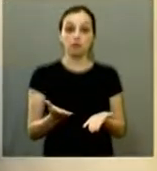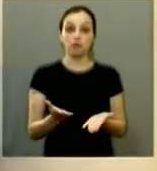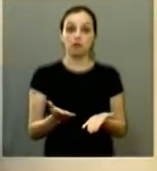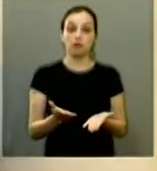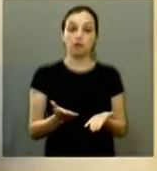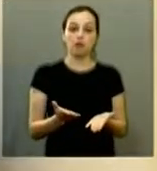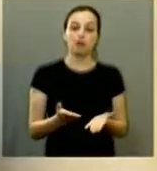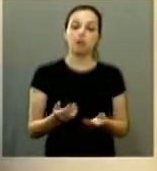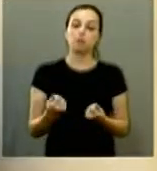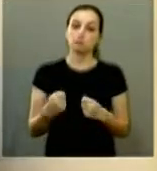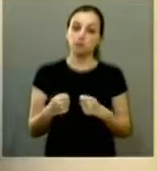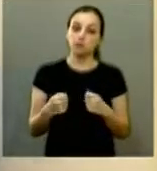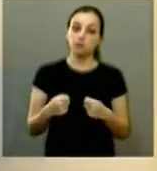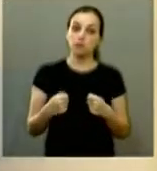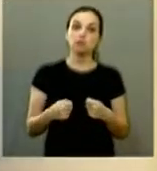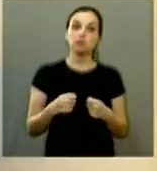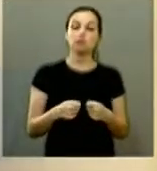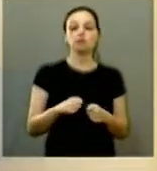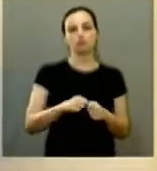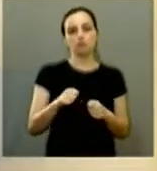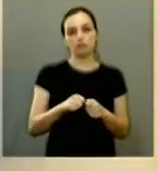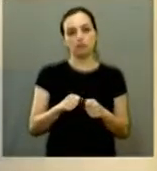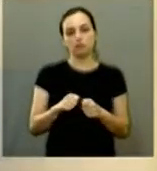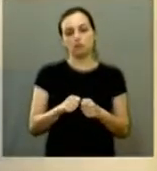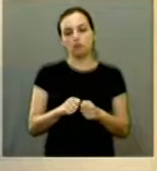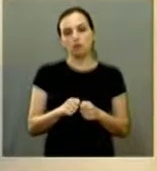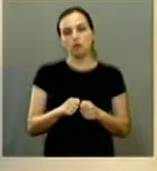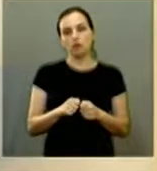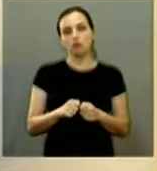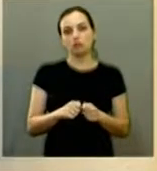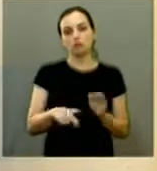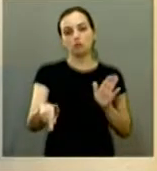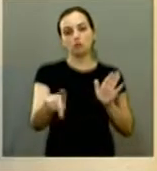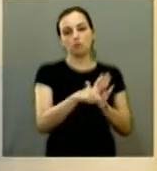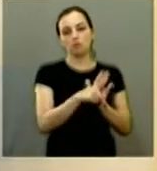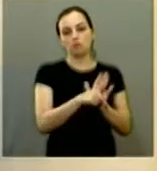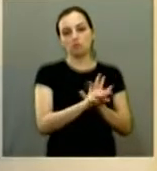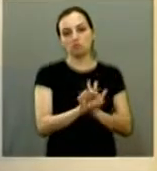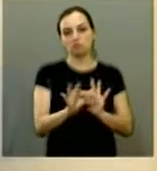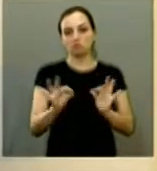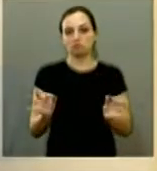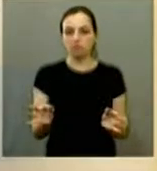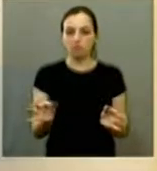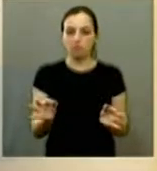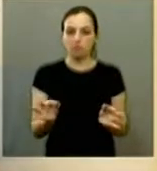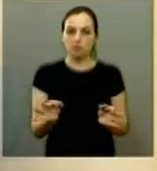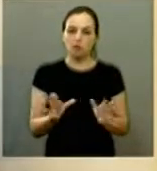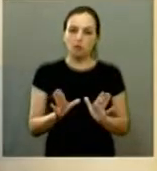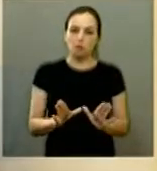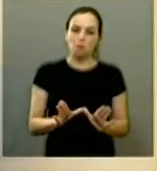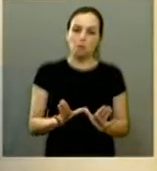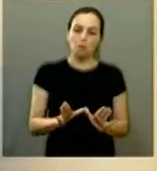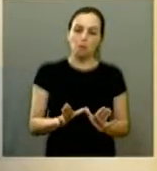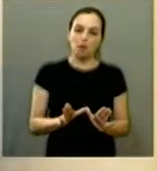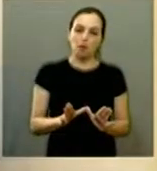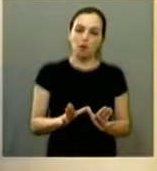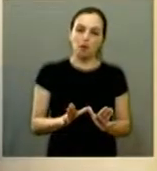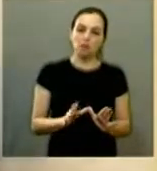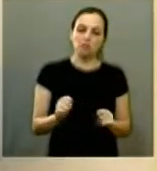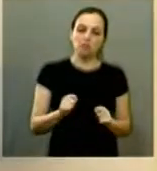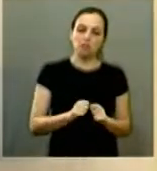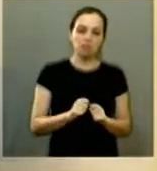na dor mesmo tem que ser tem que agir o projeto simples mas de uma ação efetiva